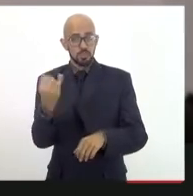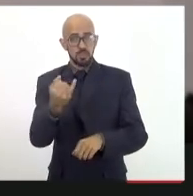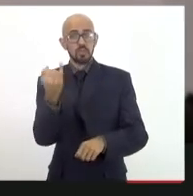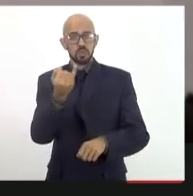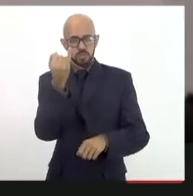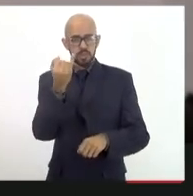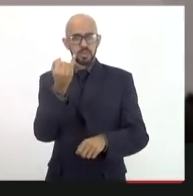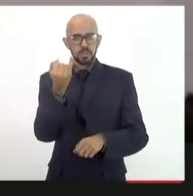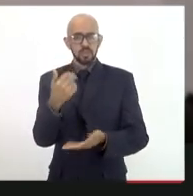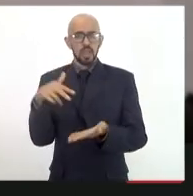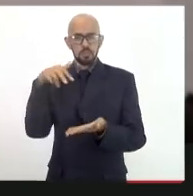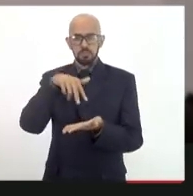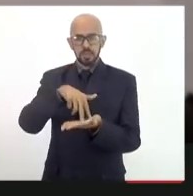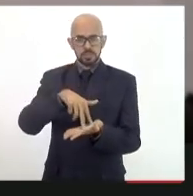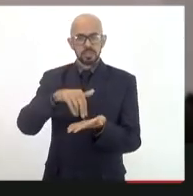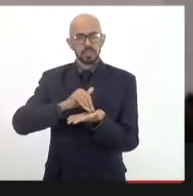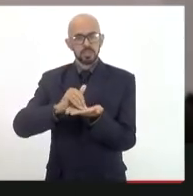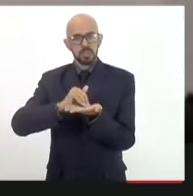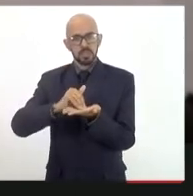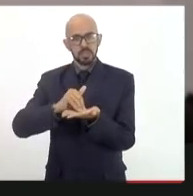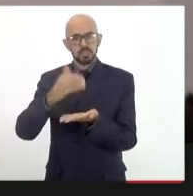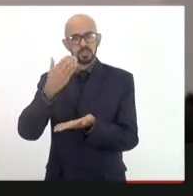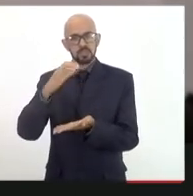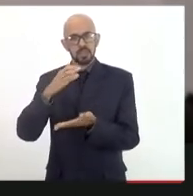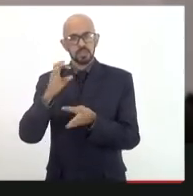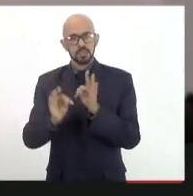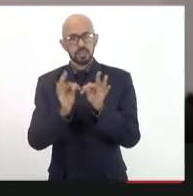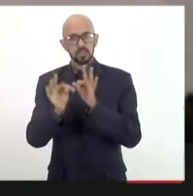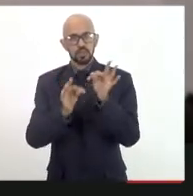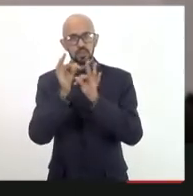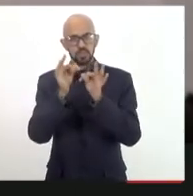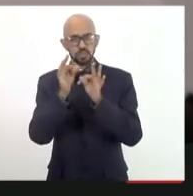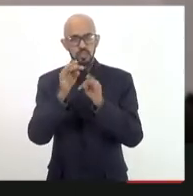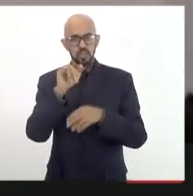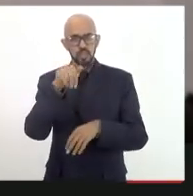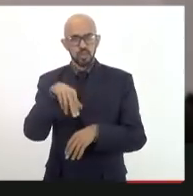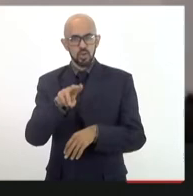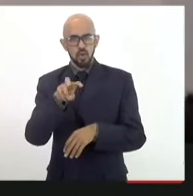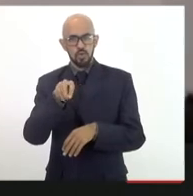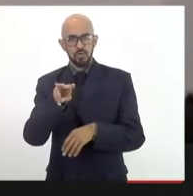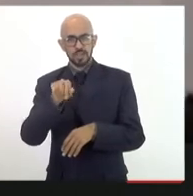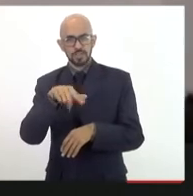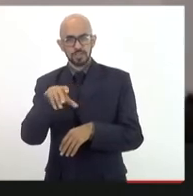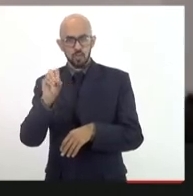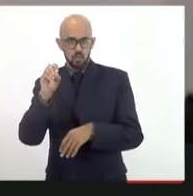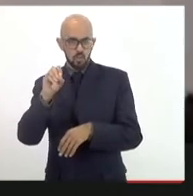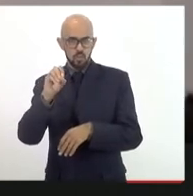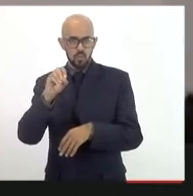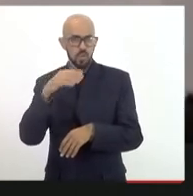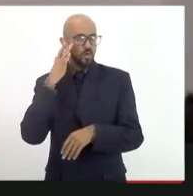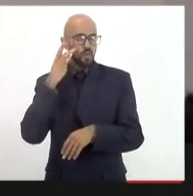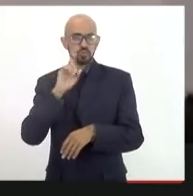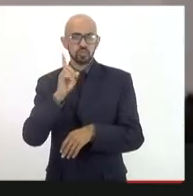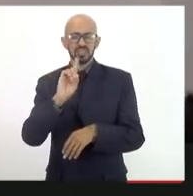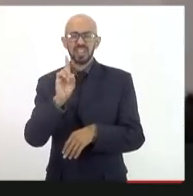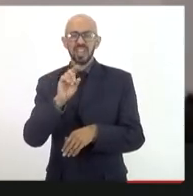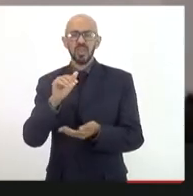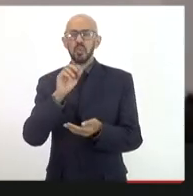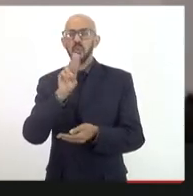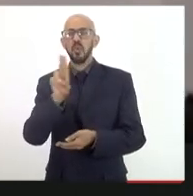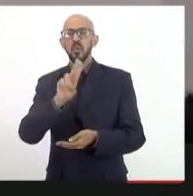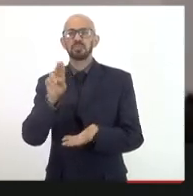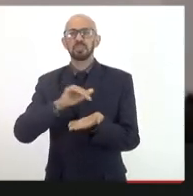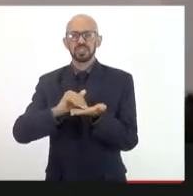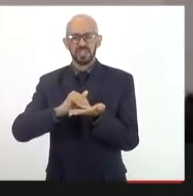presença da Secretaria de Ciência e Tecnologia e Inovação, eu não sei como é o nome da Secretaria no Estado, você tem